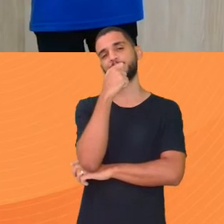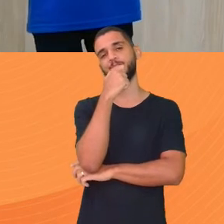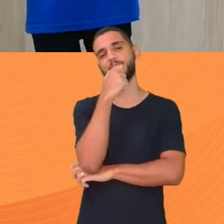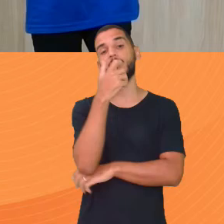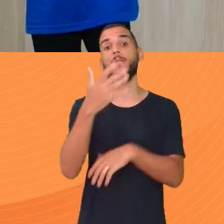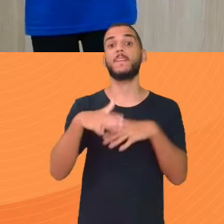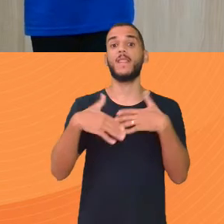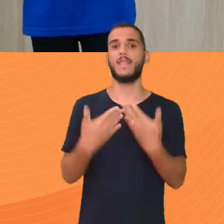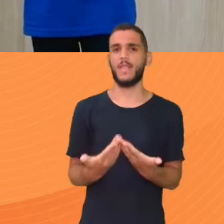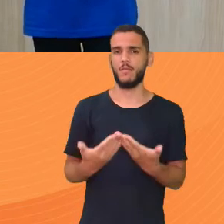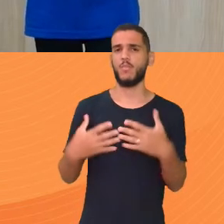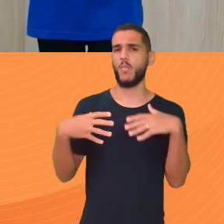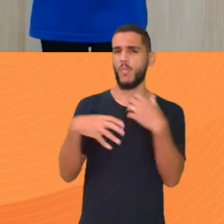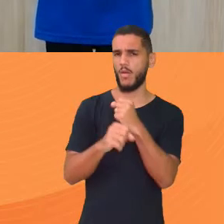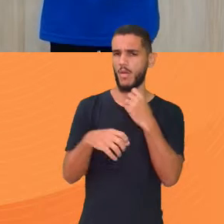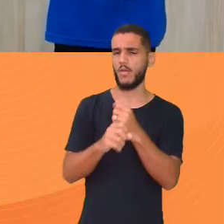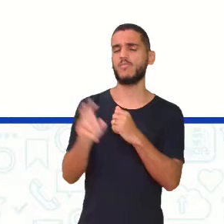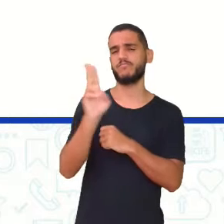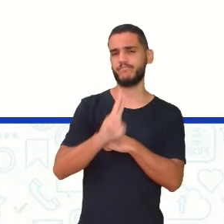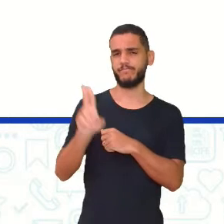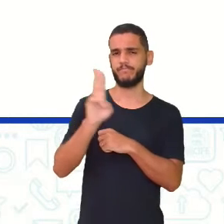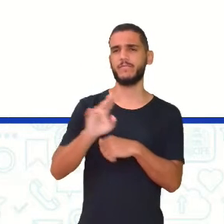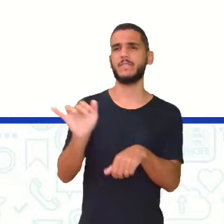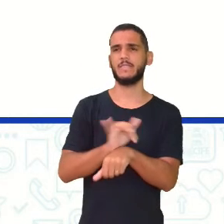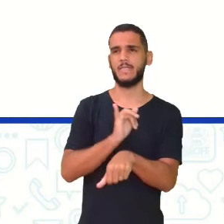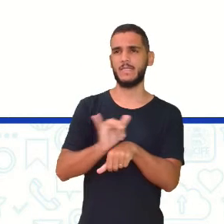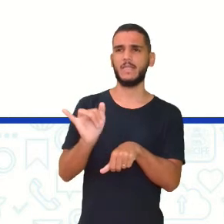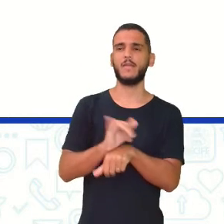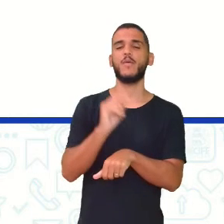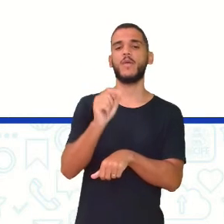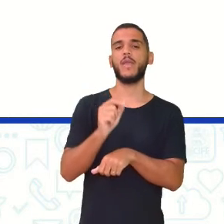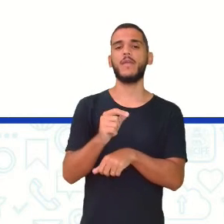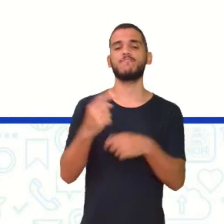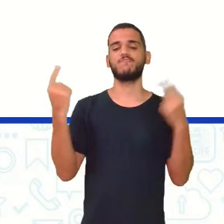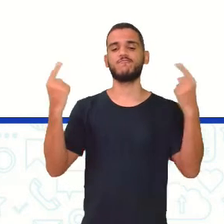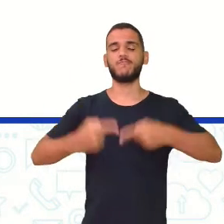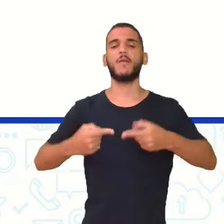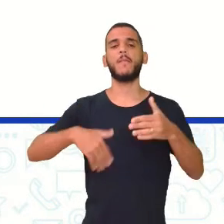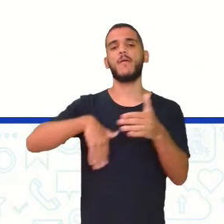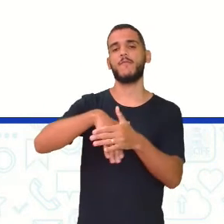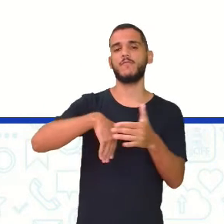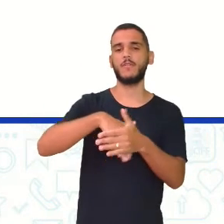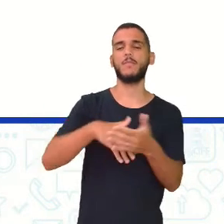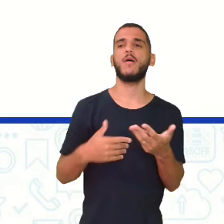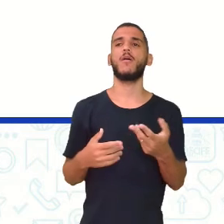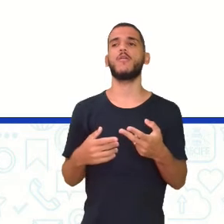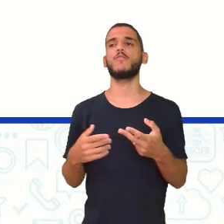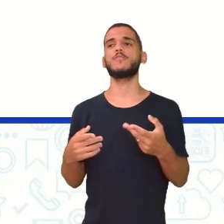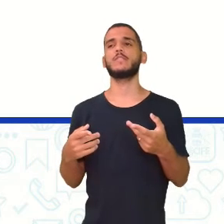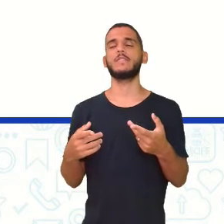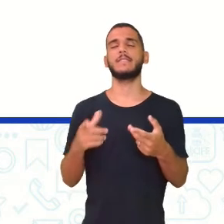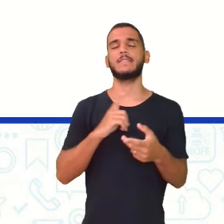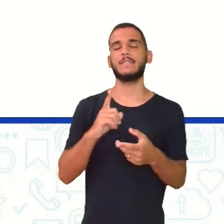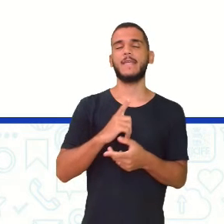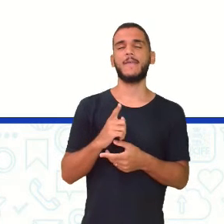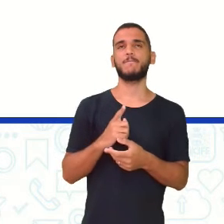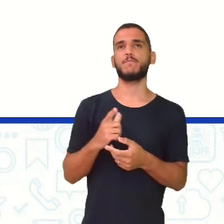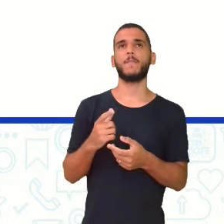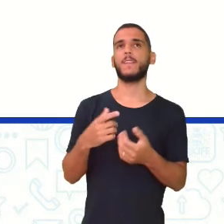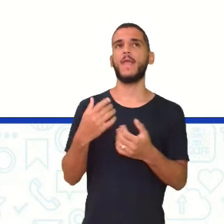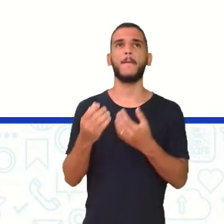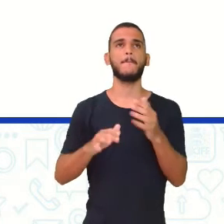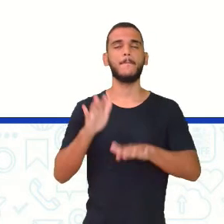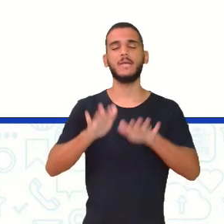Esse tipo de cálculo É muito utilizado Em campeonato de futebol No intuito de determinar A média de gols Da